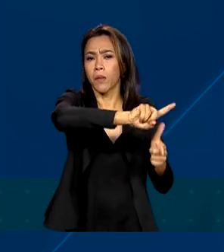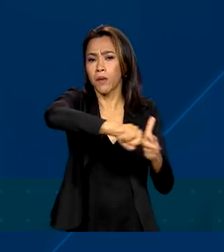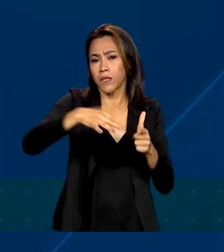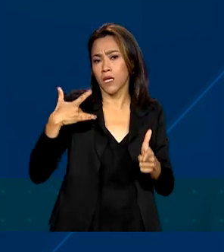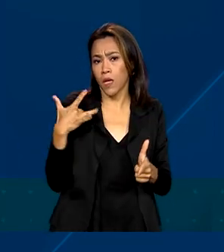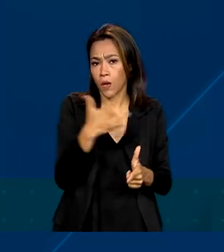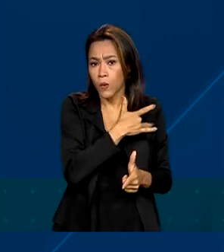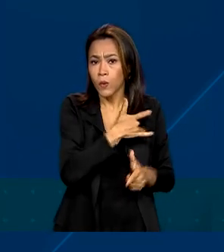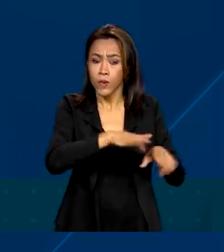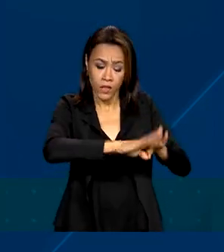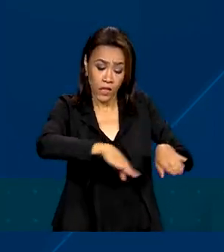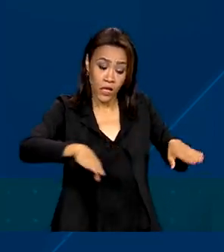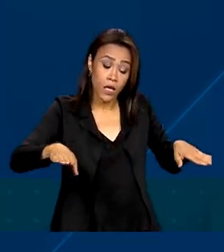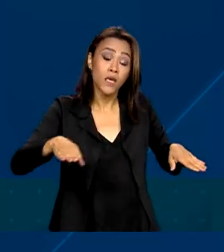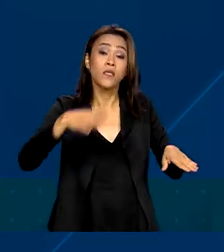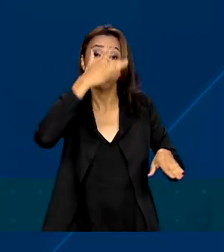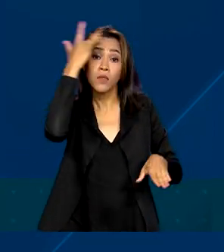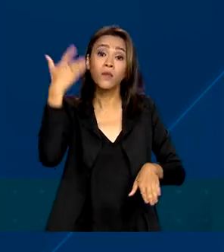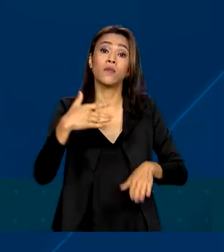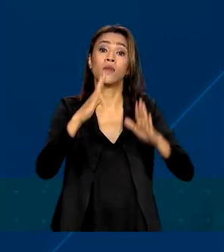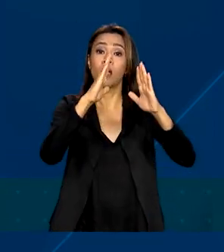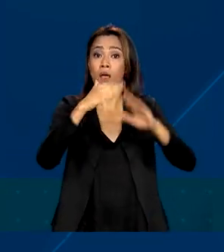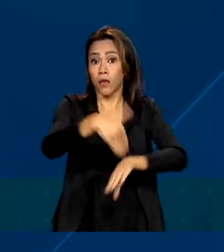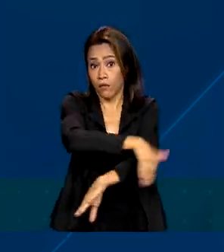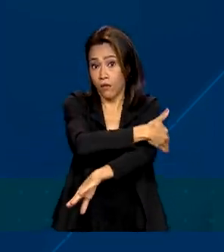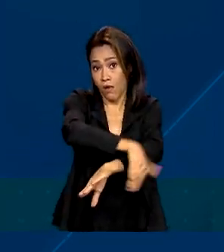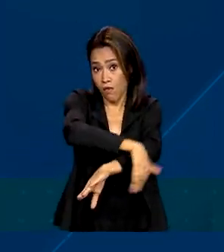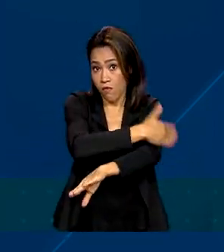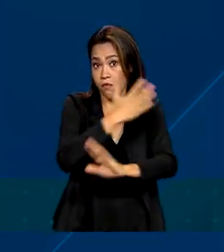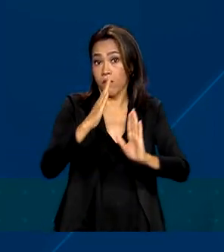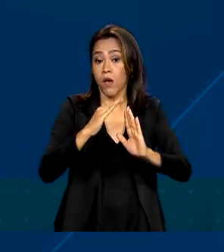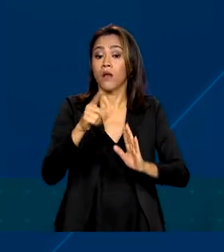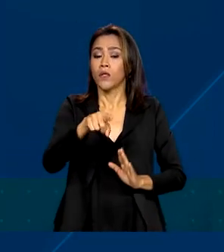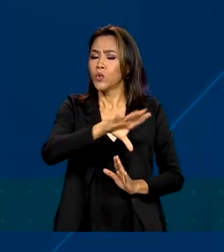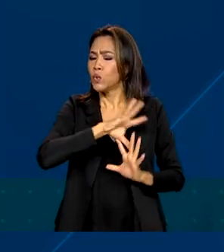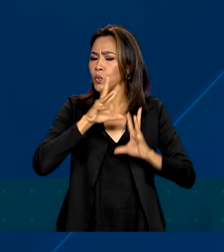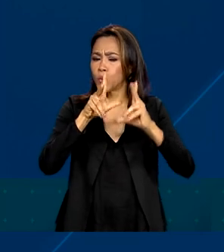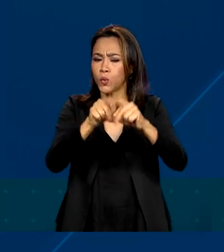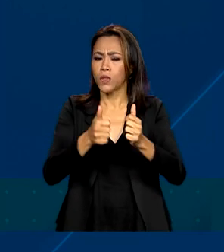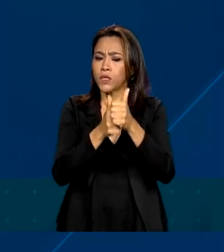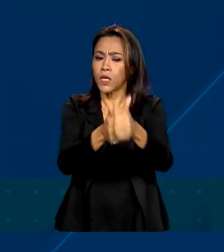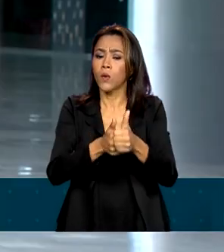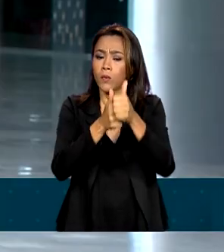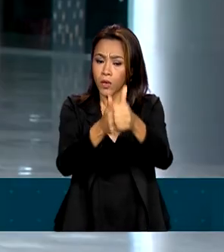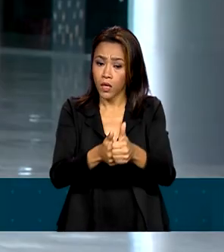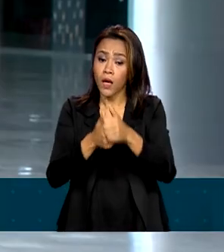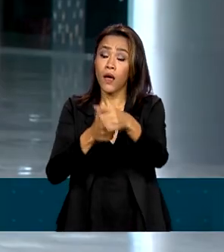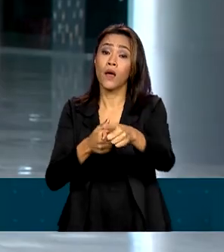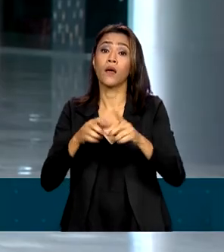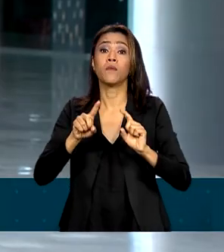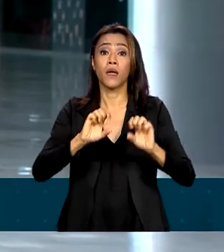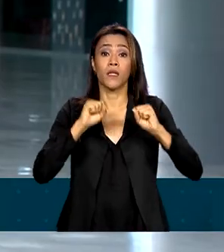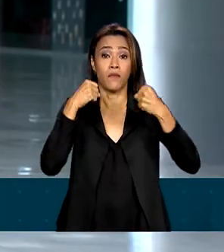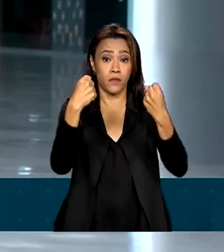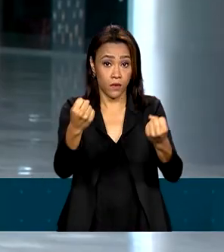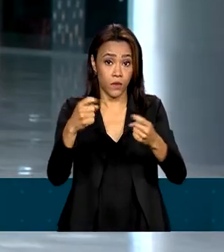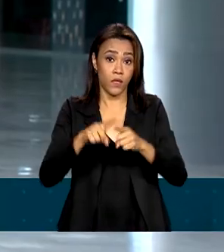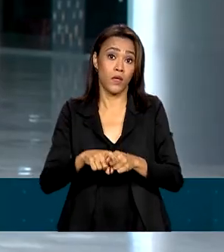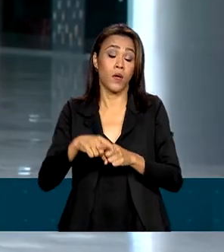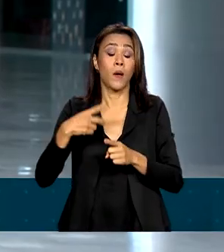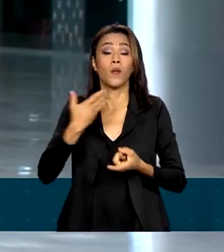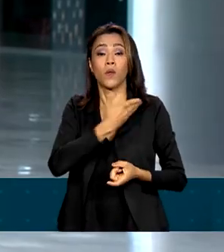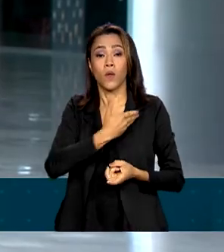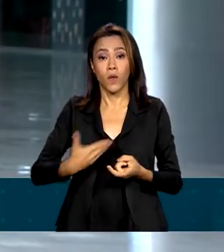com crianças e em situação de rua. Os procedimentos estão sendo acompanhados pela Defensoria Pública da União, pela Ordem dos Advogados,